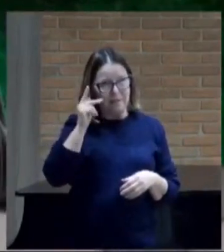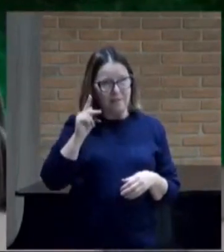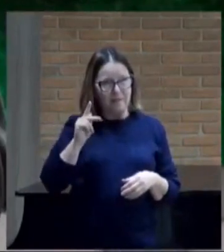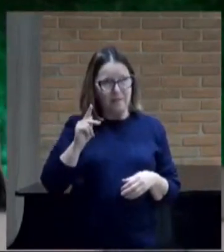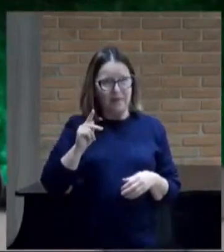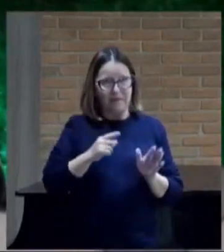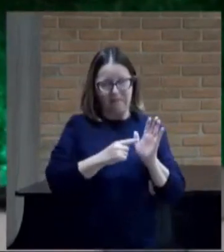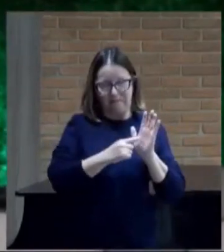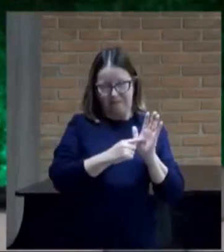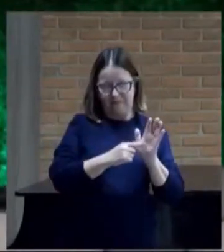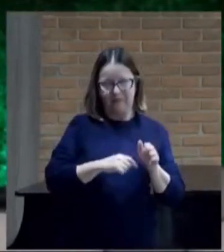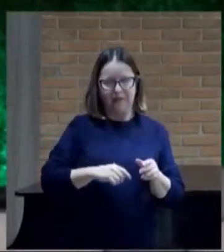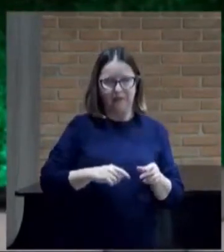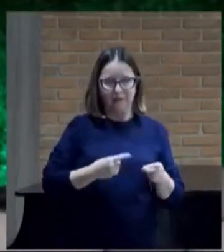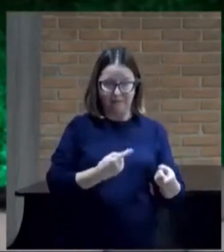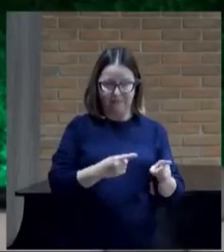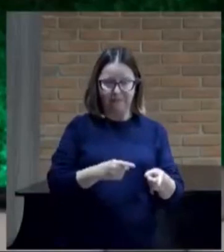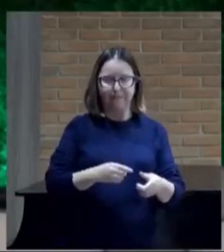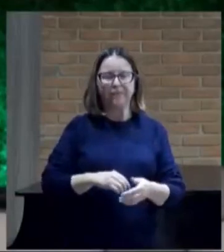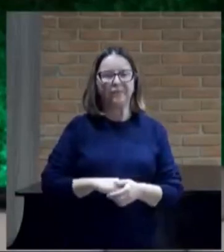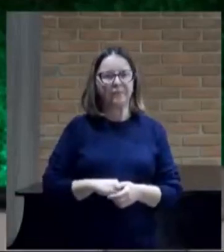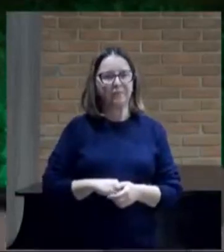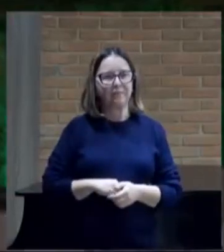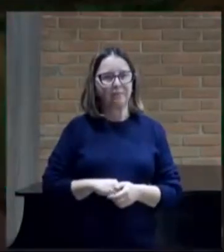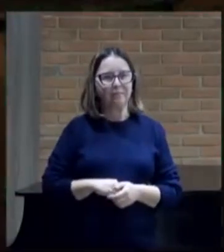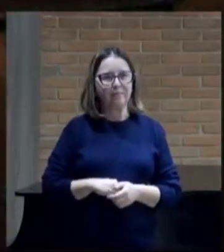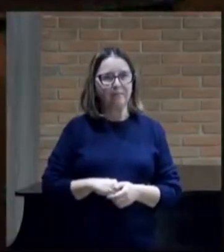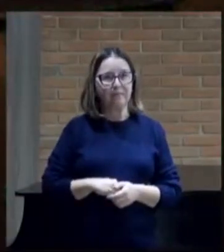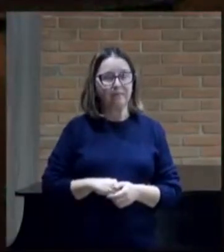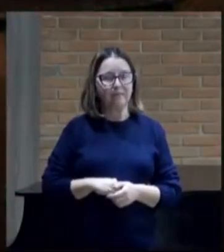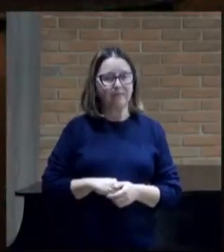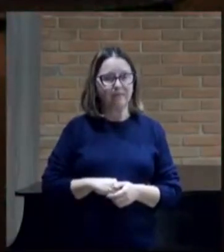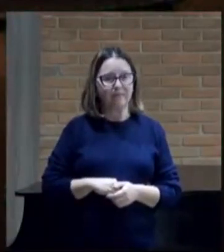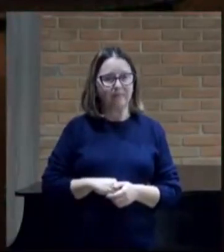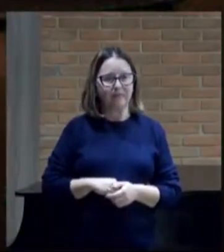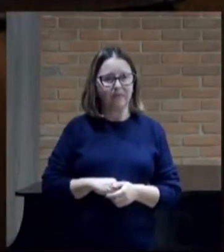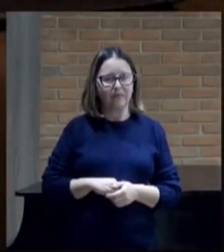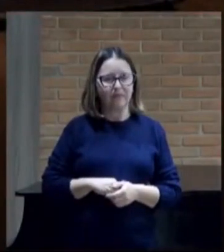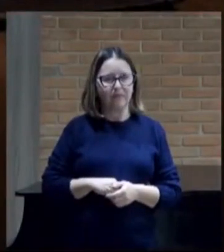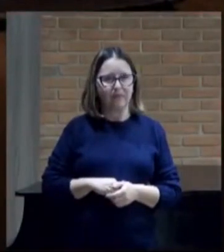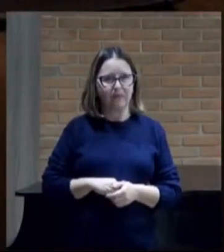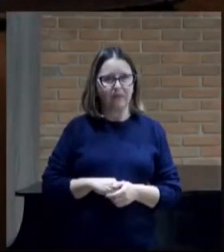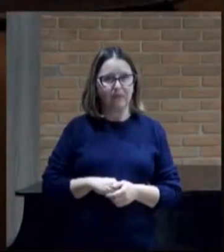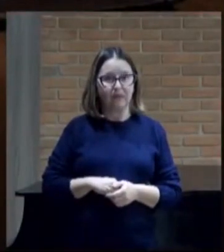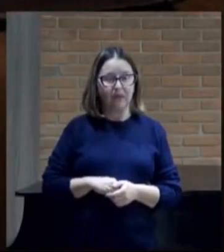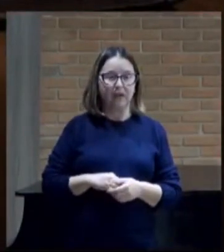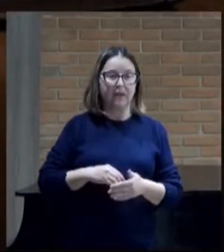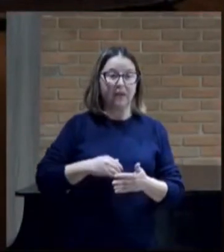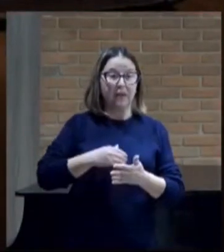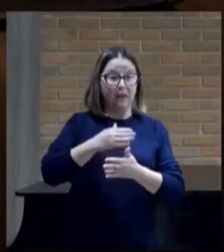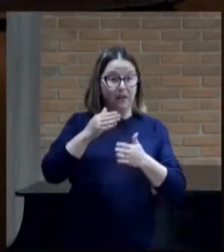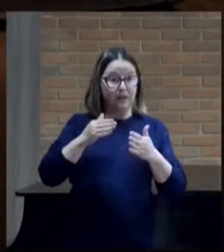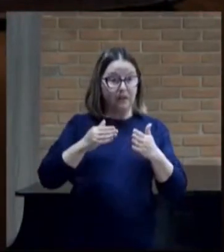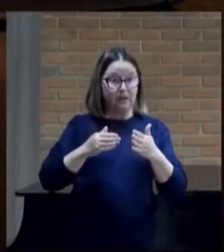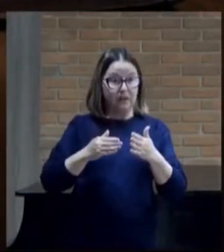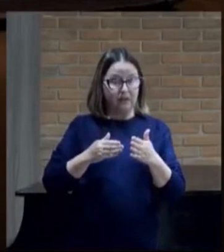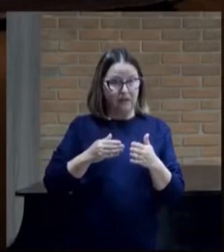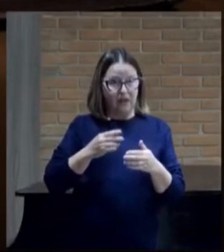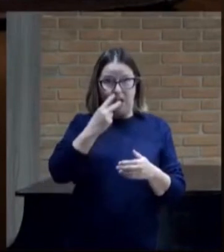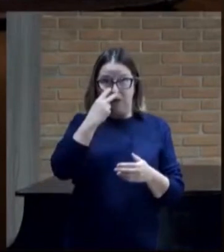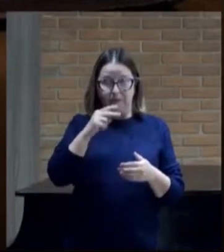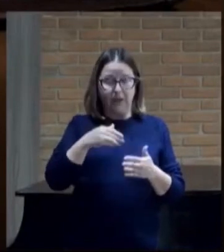Continue lendo. Então disse ele, vi todo o Israel disperso pelos